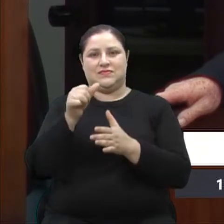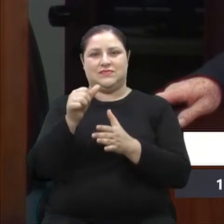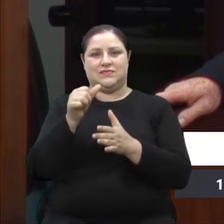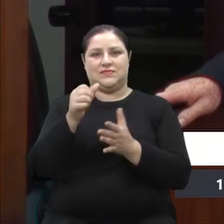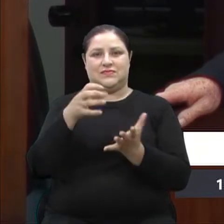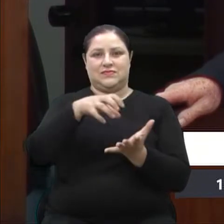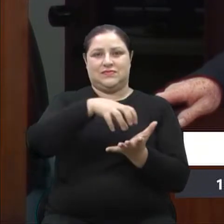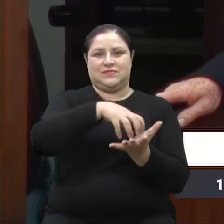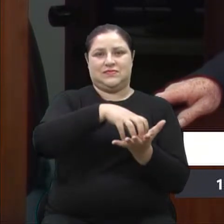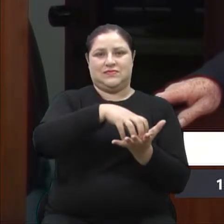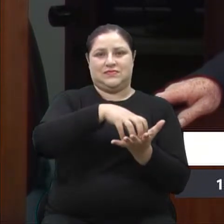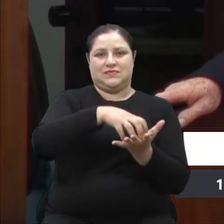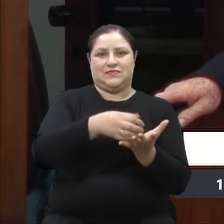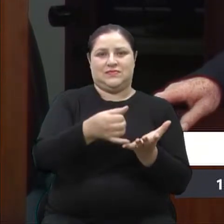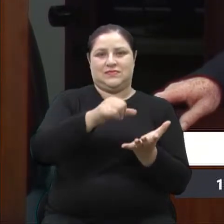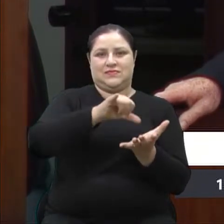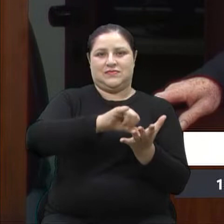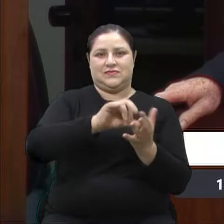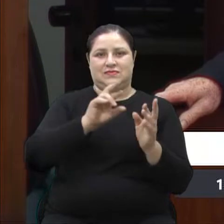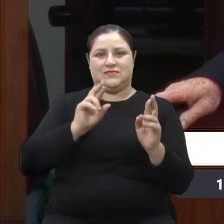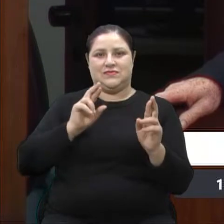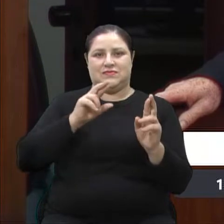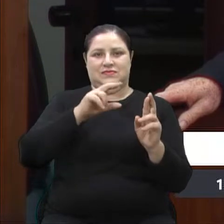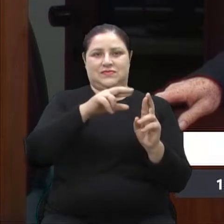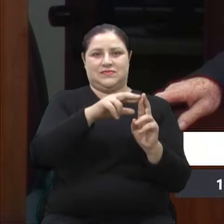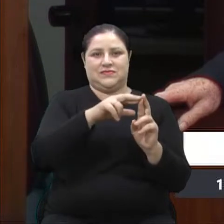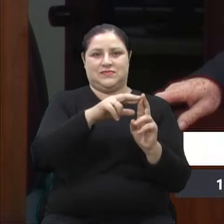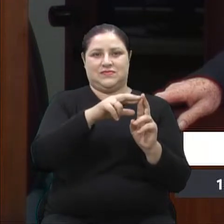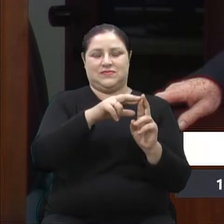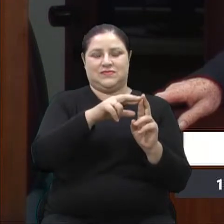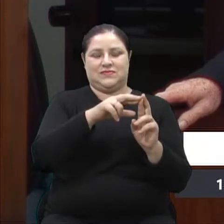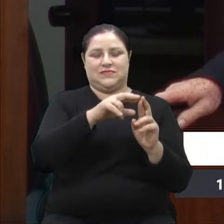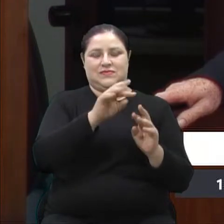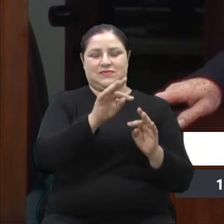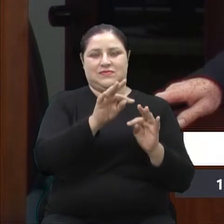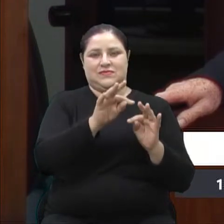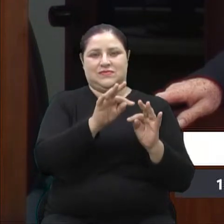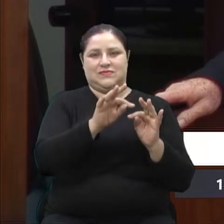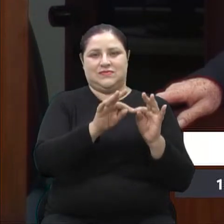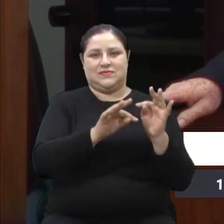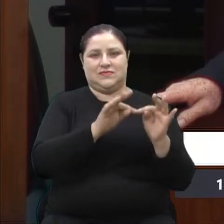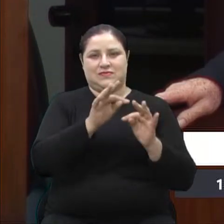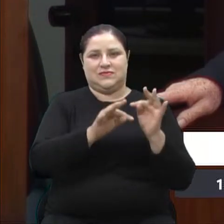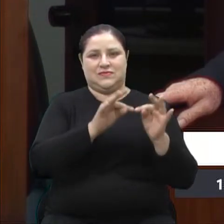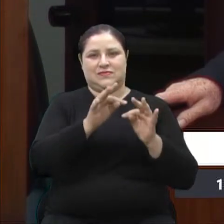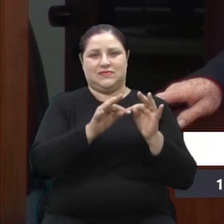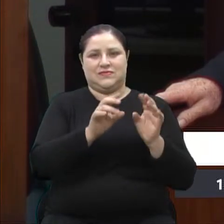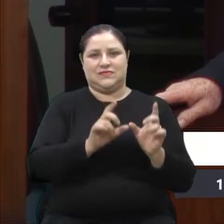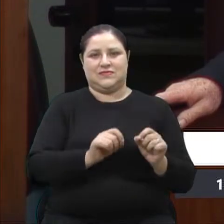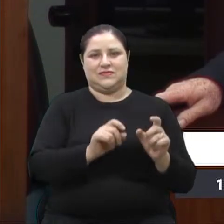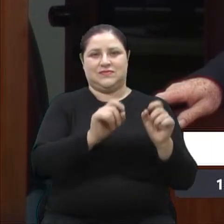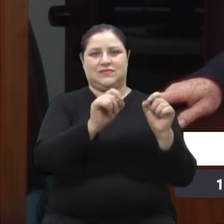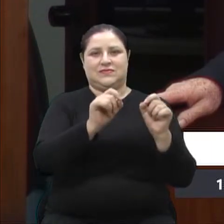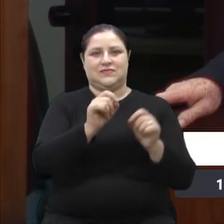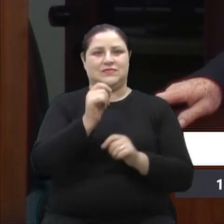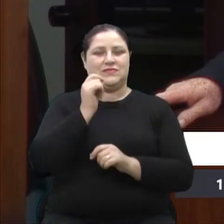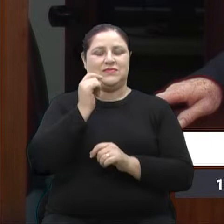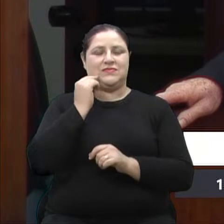de referência de tratamento do câncer bucal no Brasil.